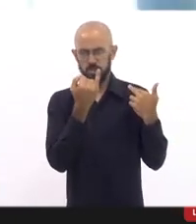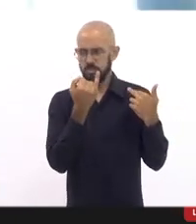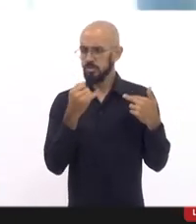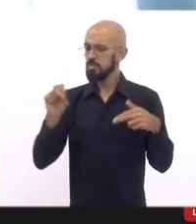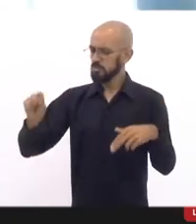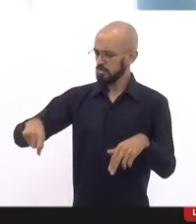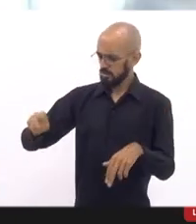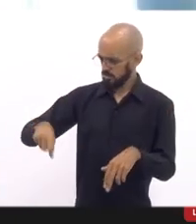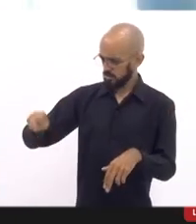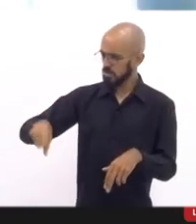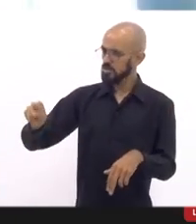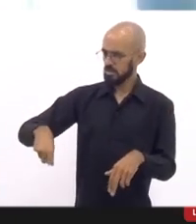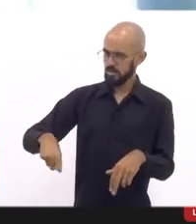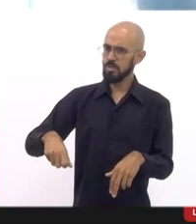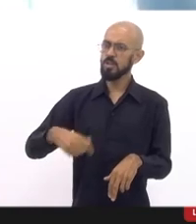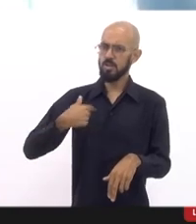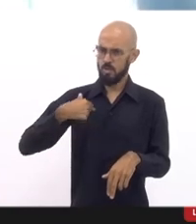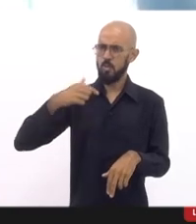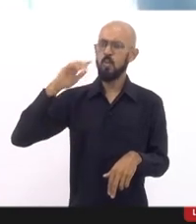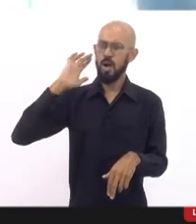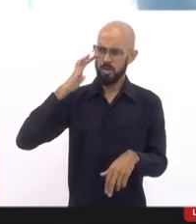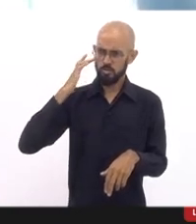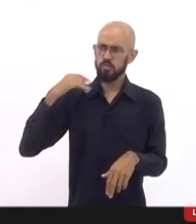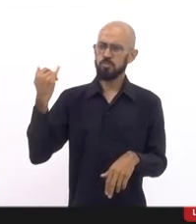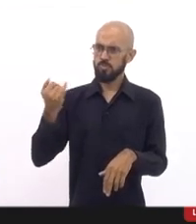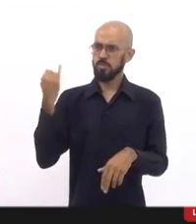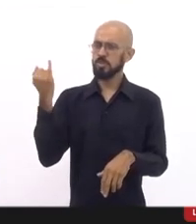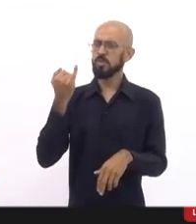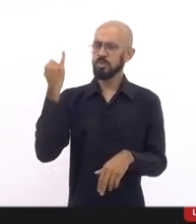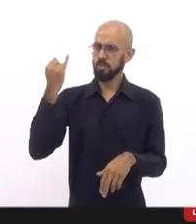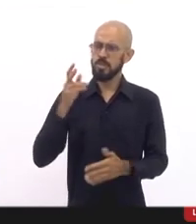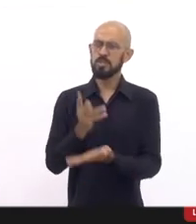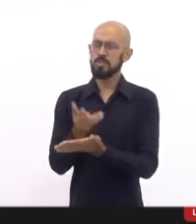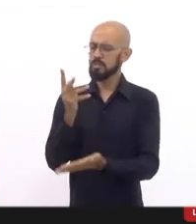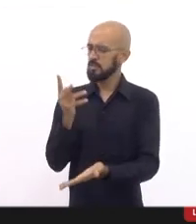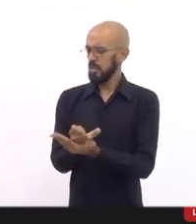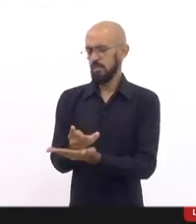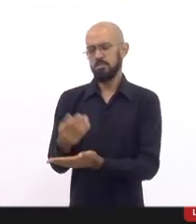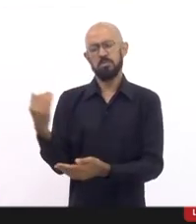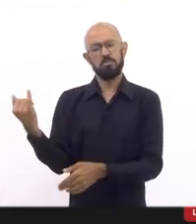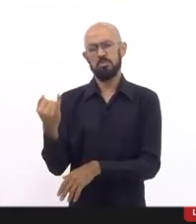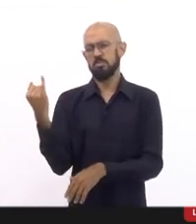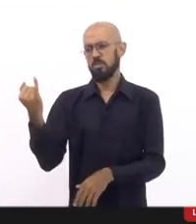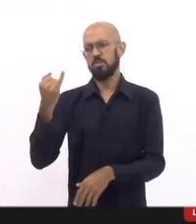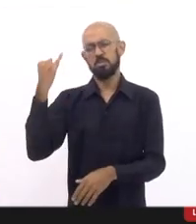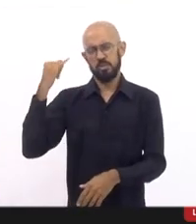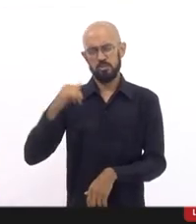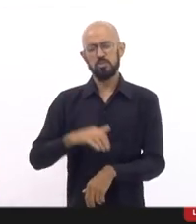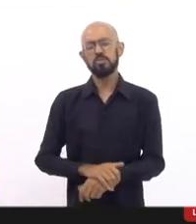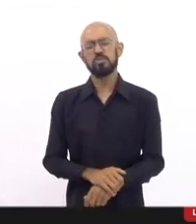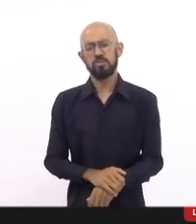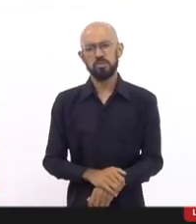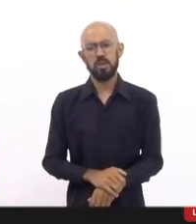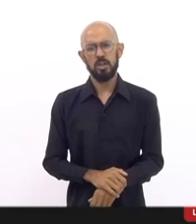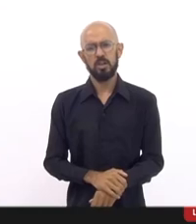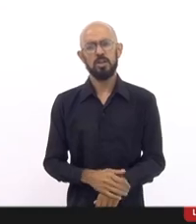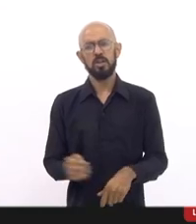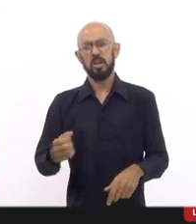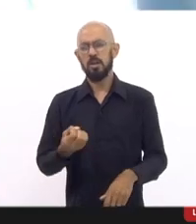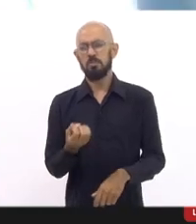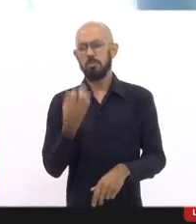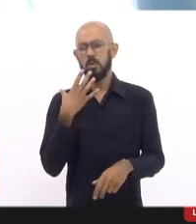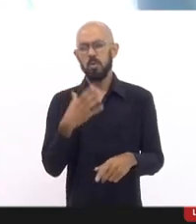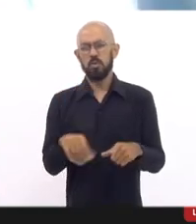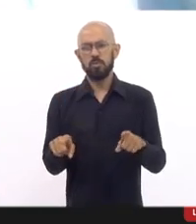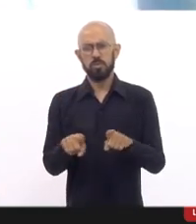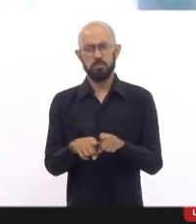Sim, sim. Acho que é sempre salutar. É sempre salutar. E é bom que a gente fale também. eu